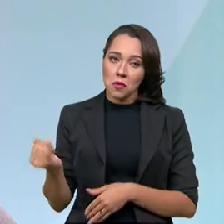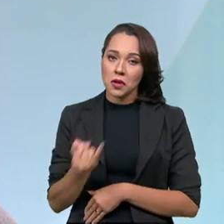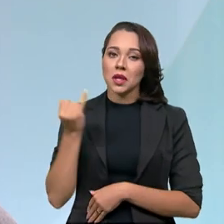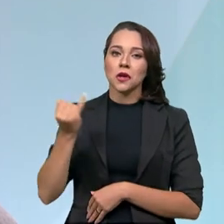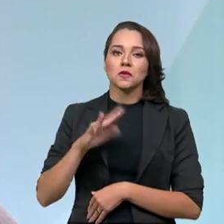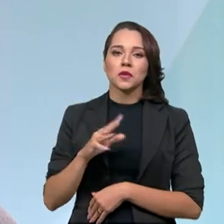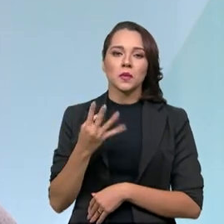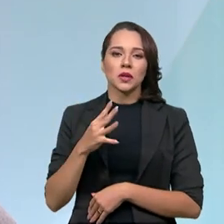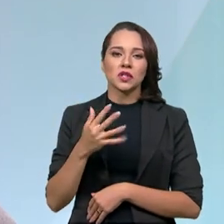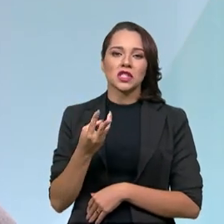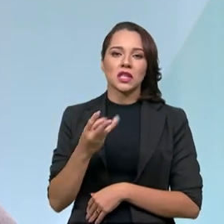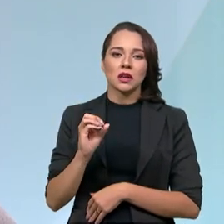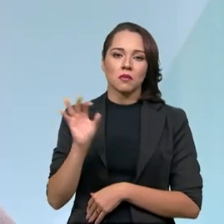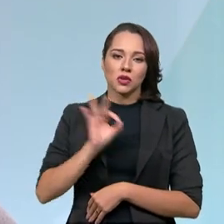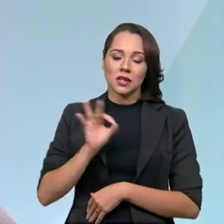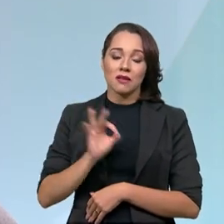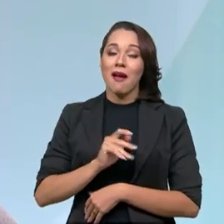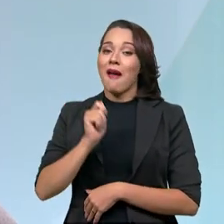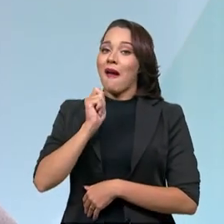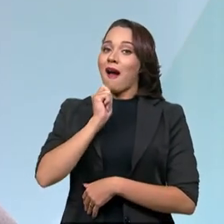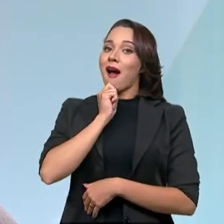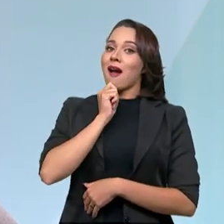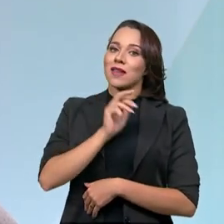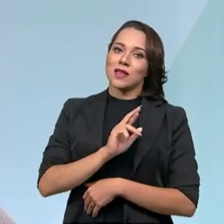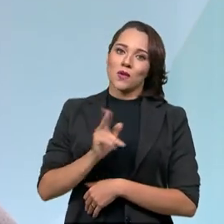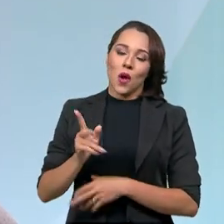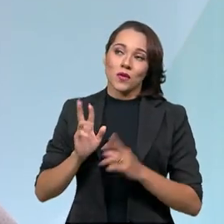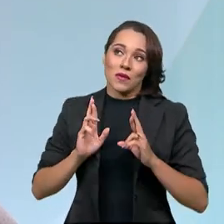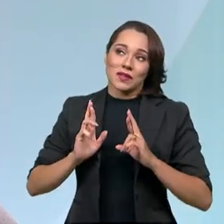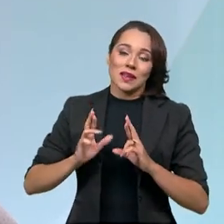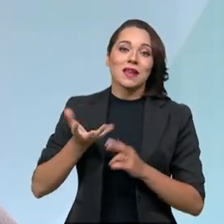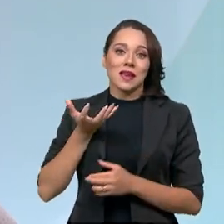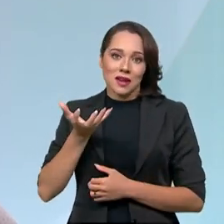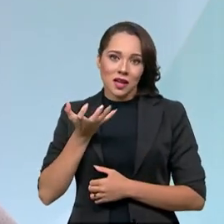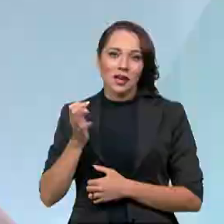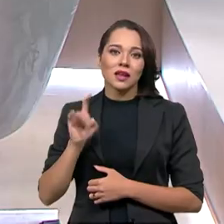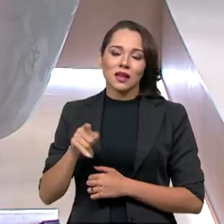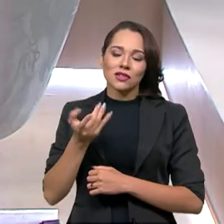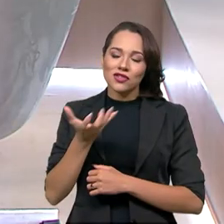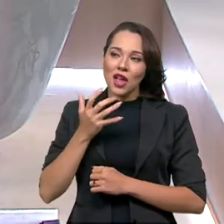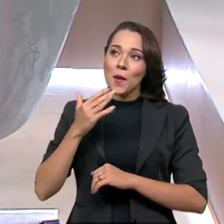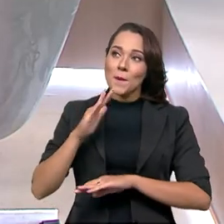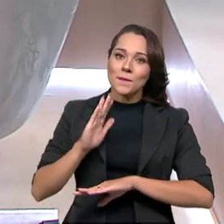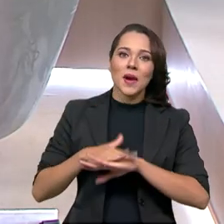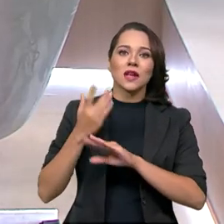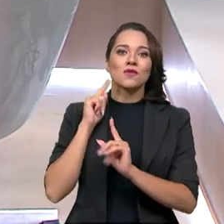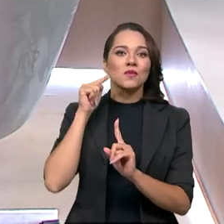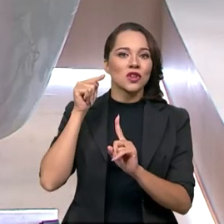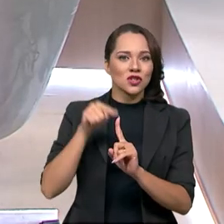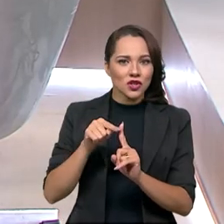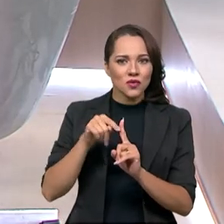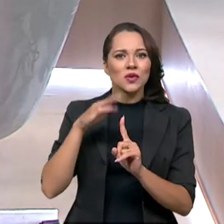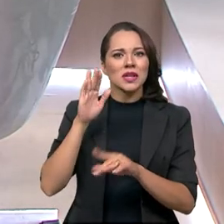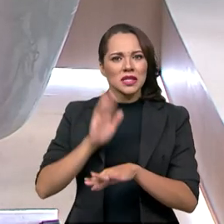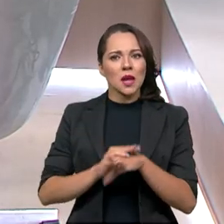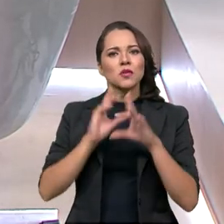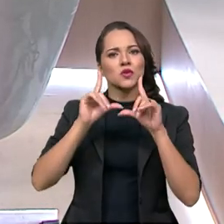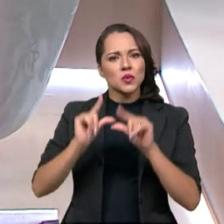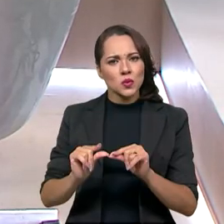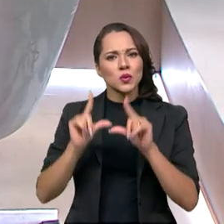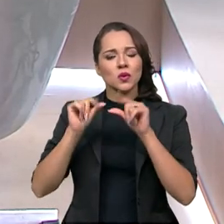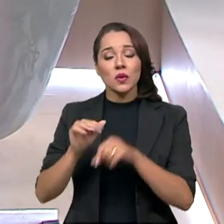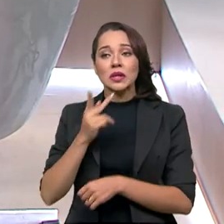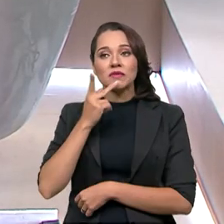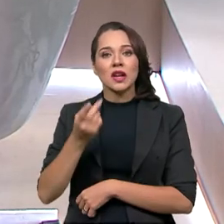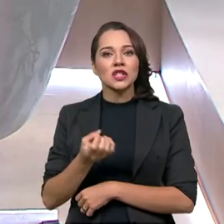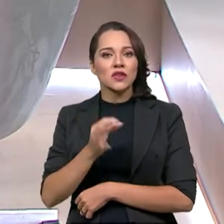30%. Não foi ainda o que se esperava, e a gente sempre busca mais, a meta sempre tem que ser ousada, porque quando se fala